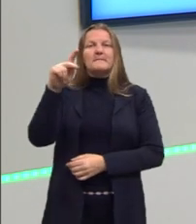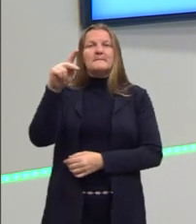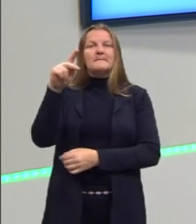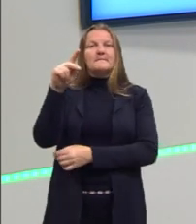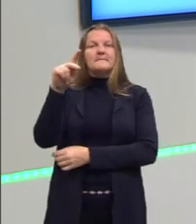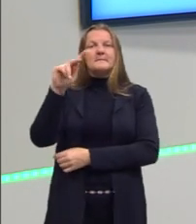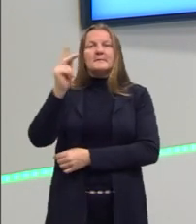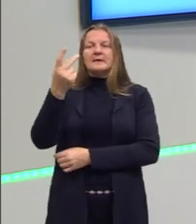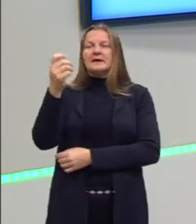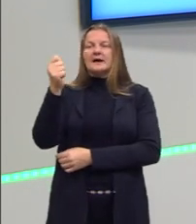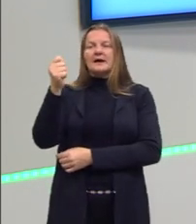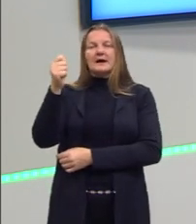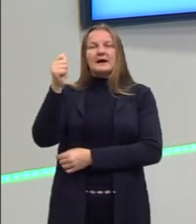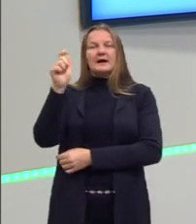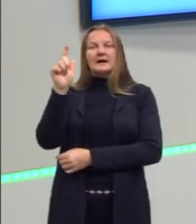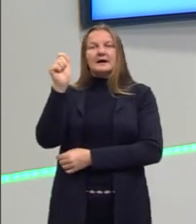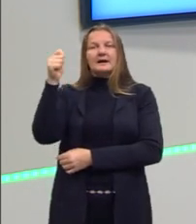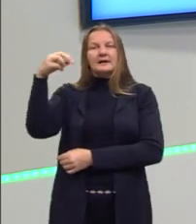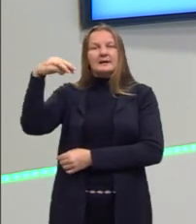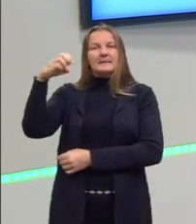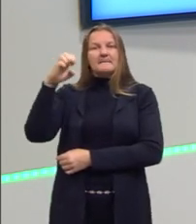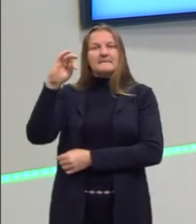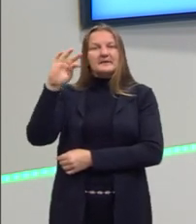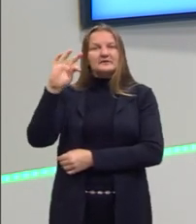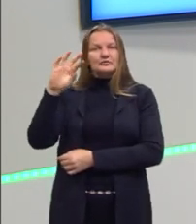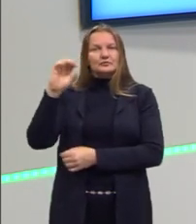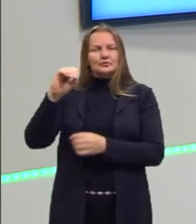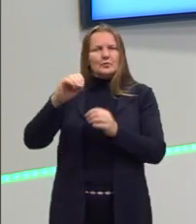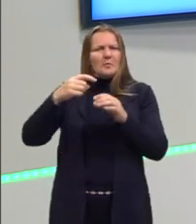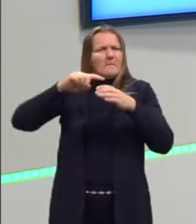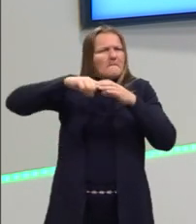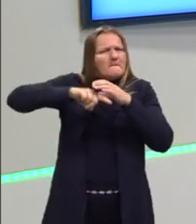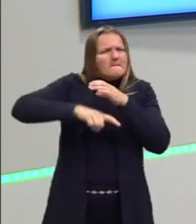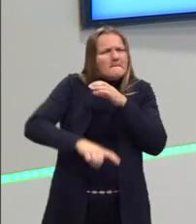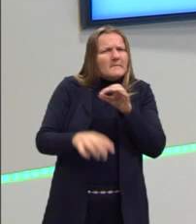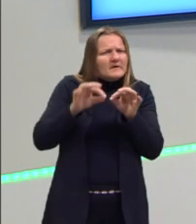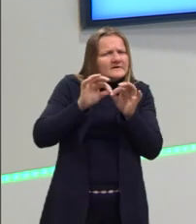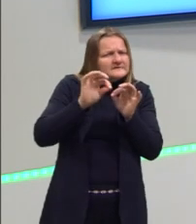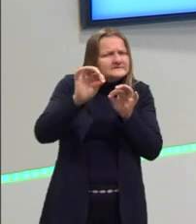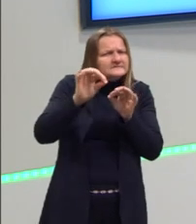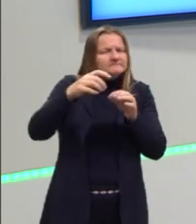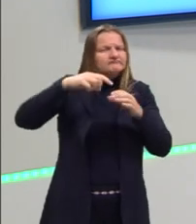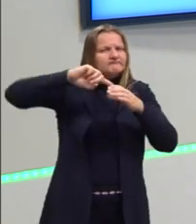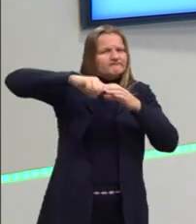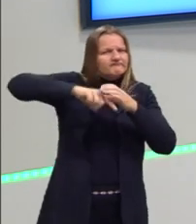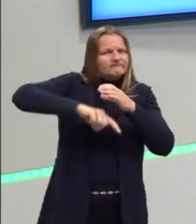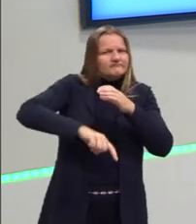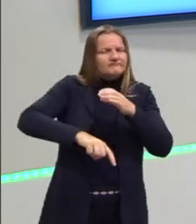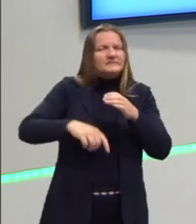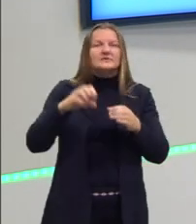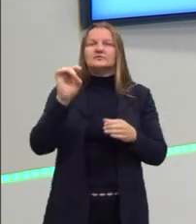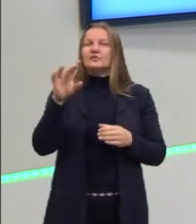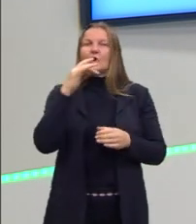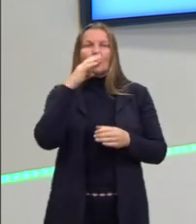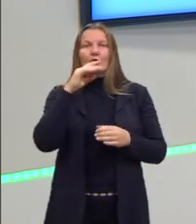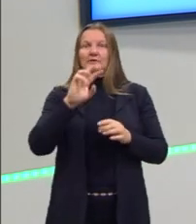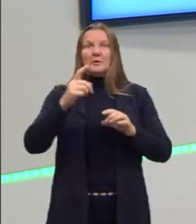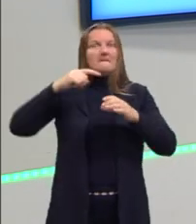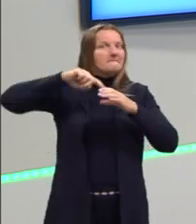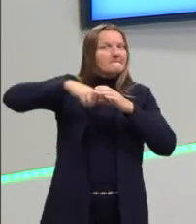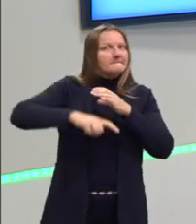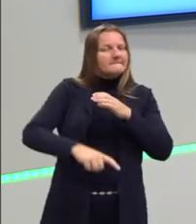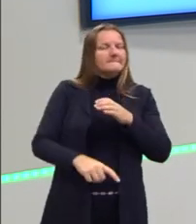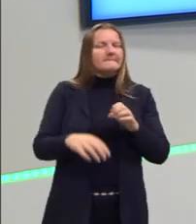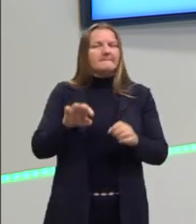que aí é um equipamento mais minucioso, ele traz um valor mais exato do que somente a coloração, ele que vai trazer um valor